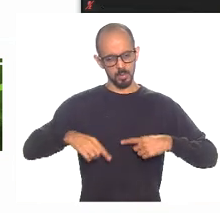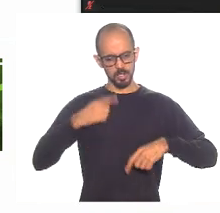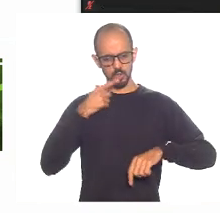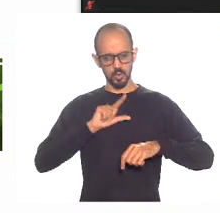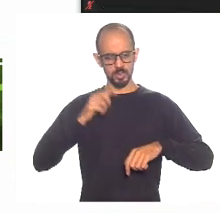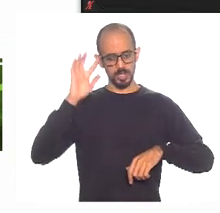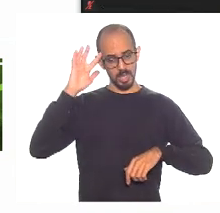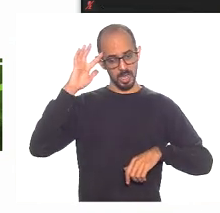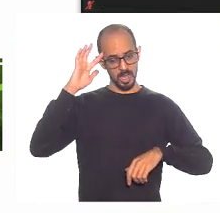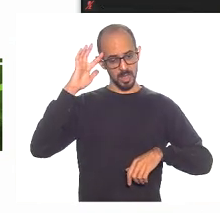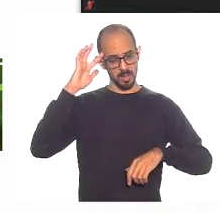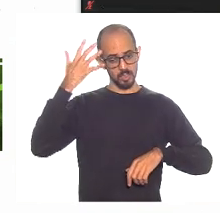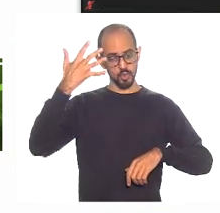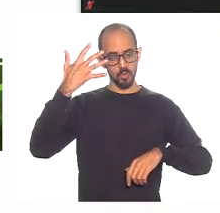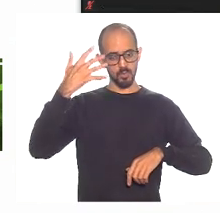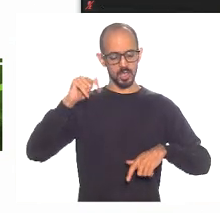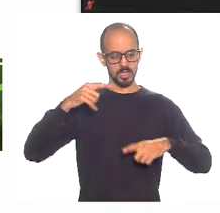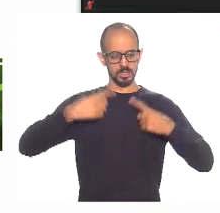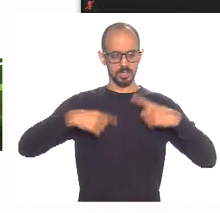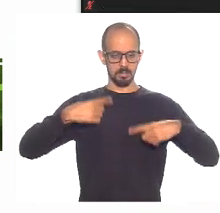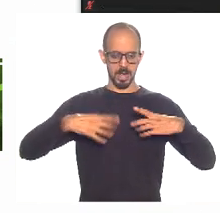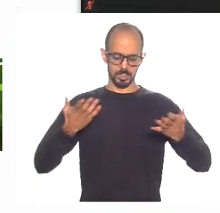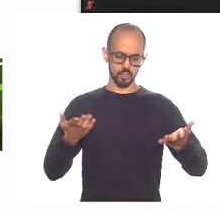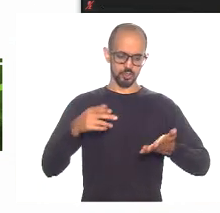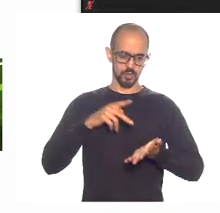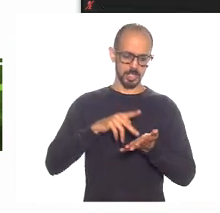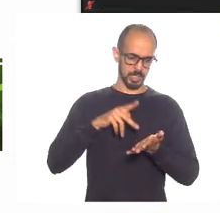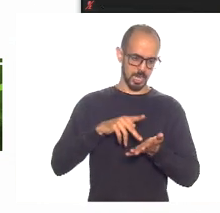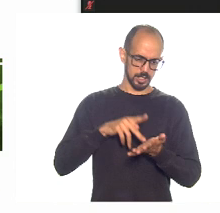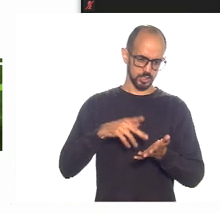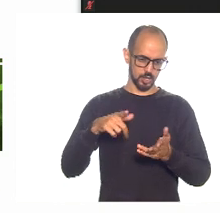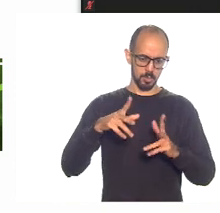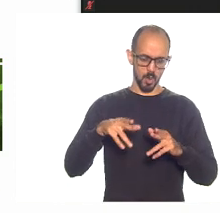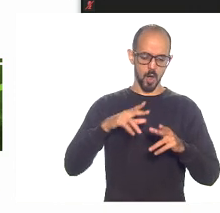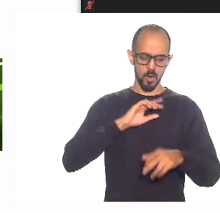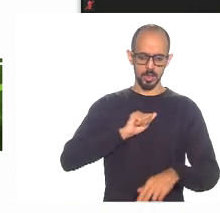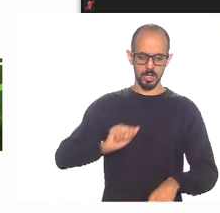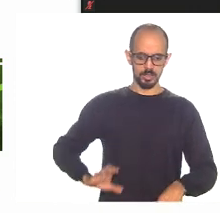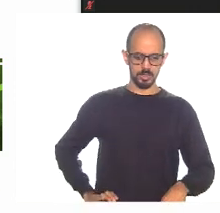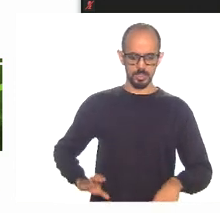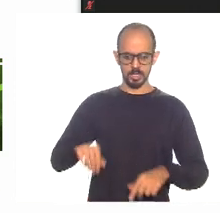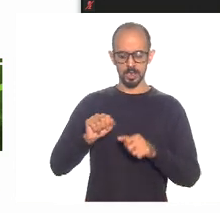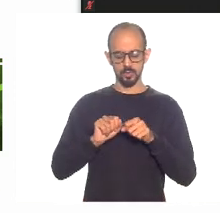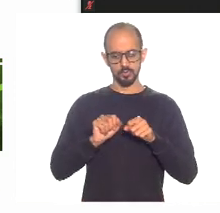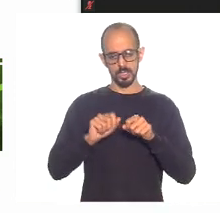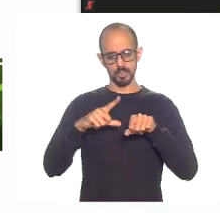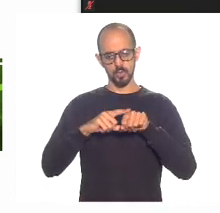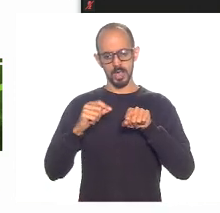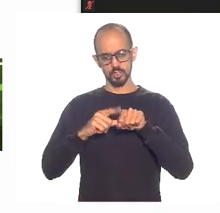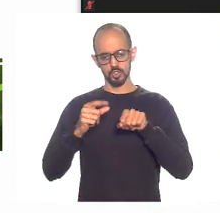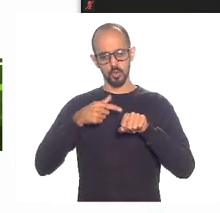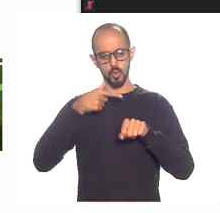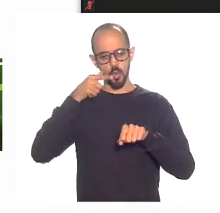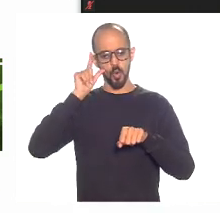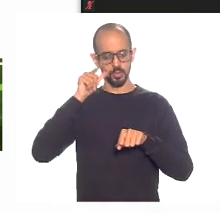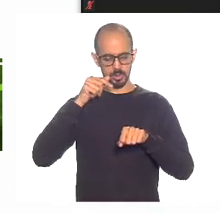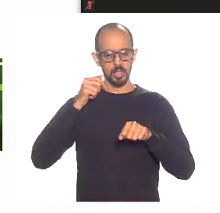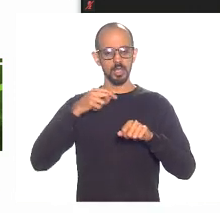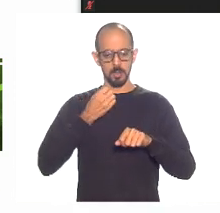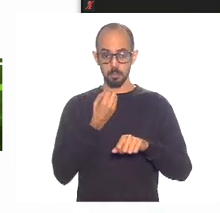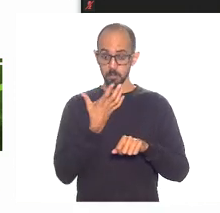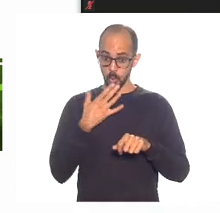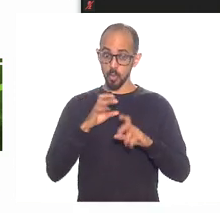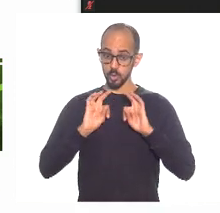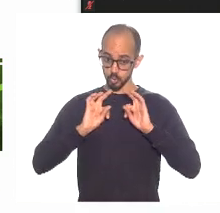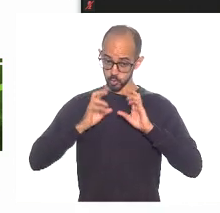debate, como o deputado André Cigliano colocou no artigo que ele publicou ontem, que eu acho que vale a pena, quer dizer, todos liguem, que eu acho que está